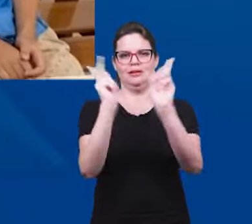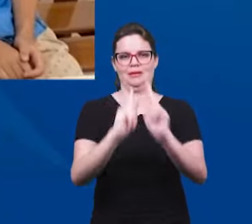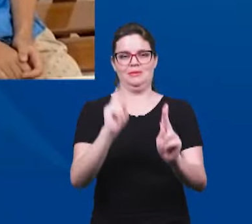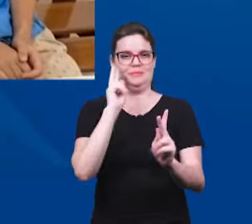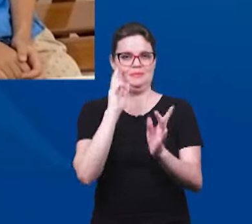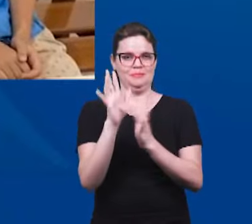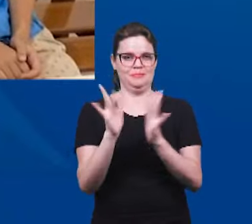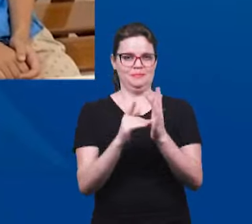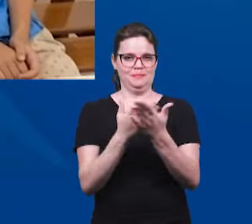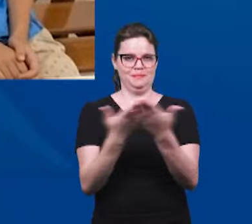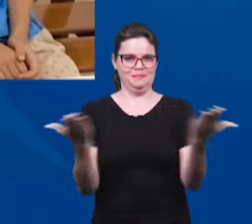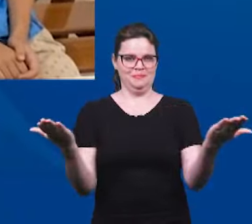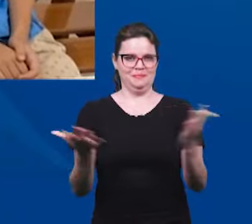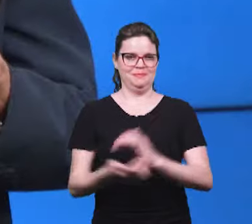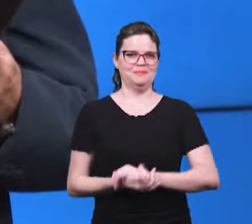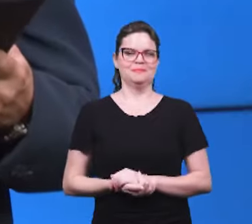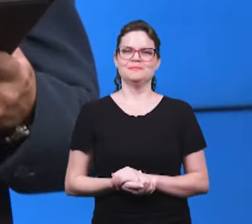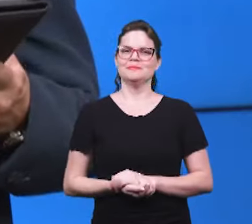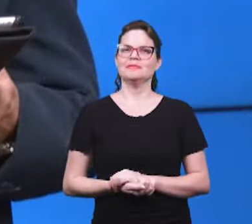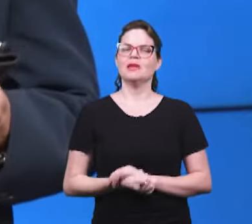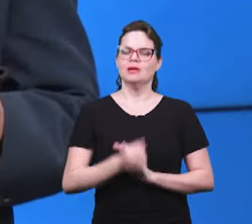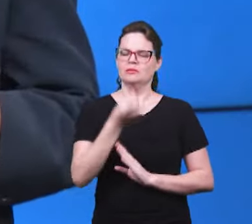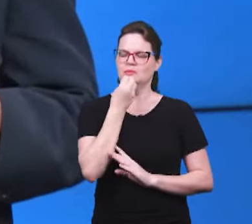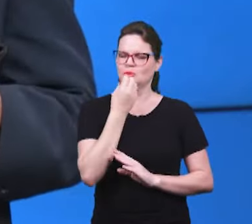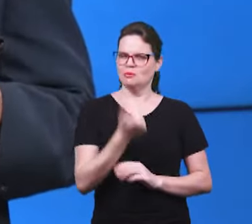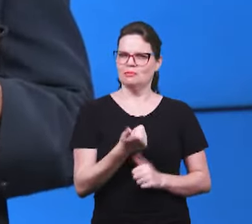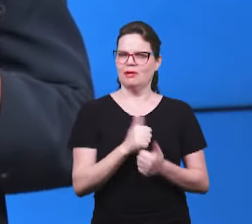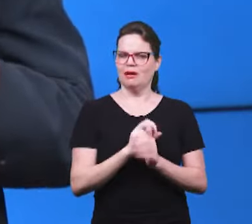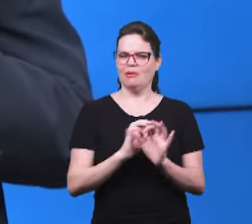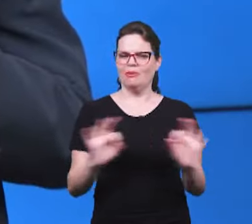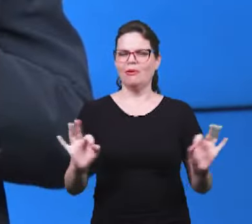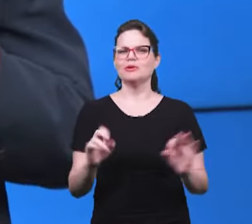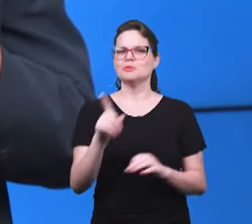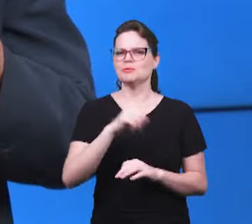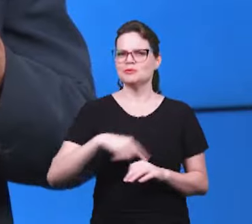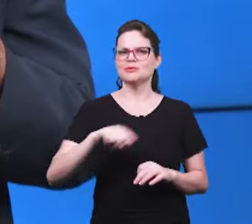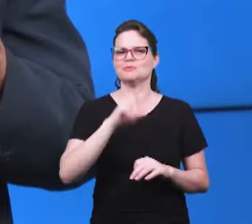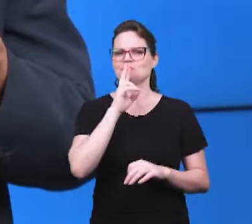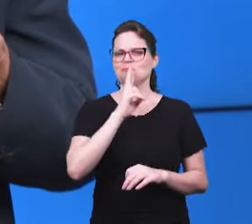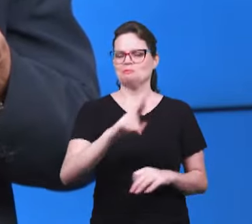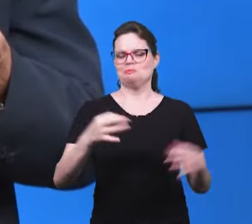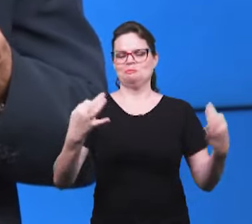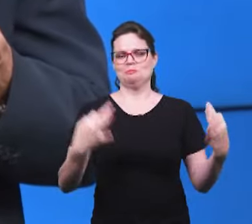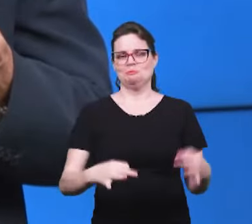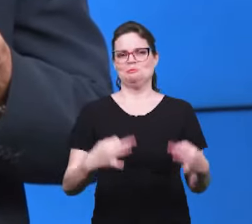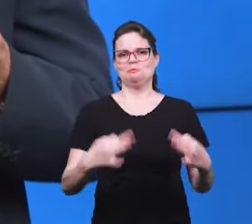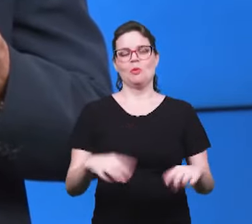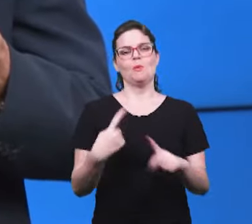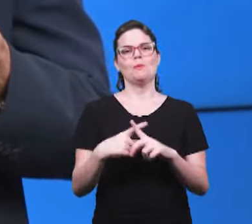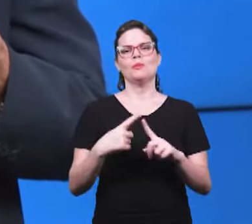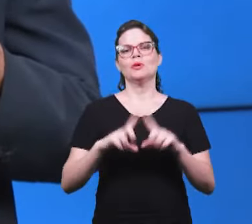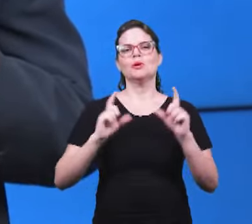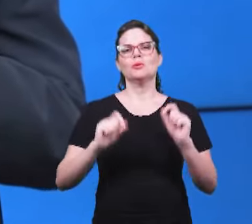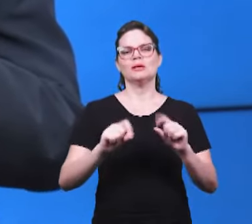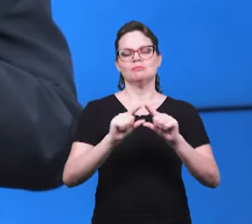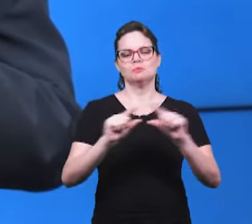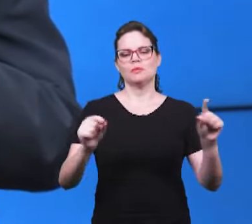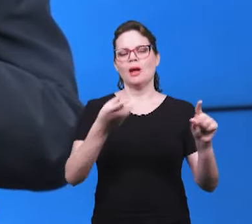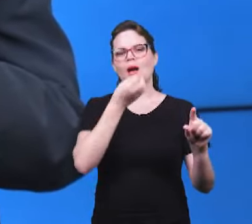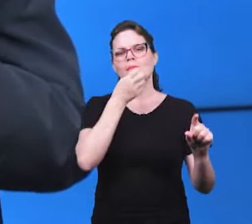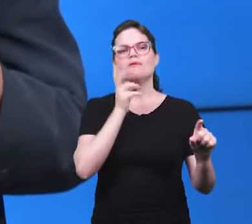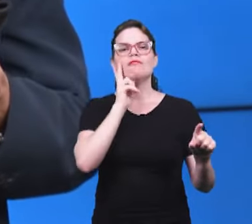muito bem crianças muito bem colocado na resposta porque na verdade aquilo que está